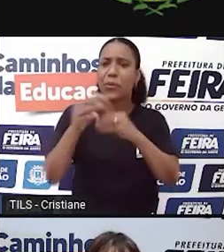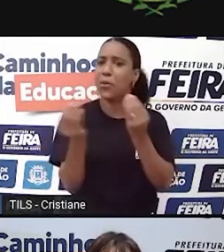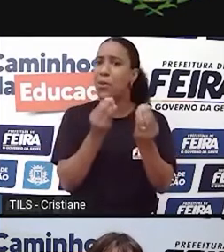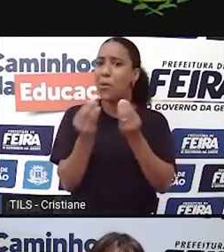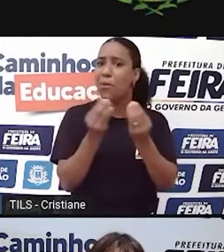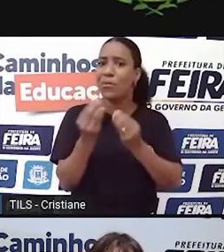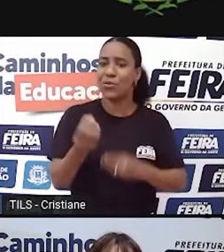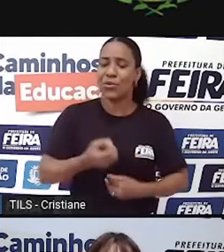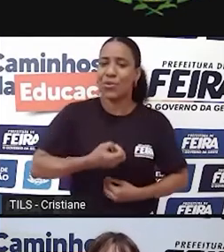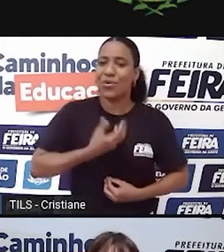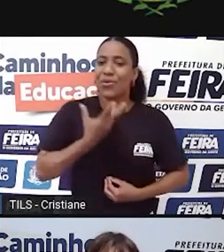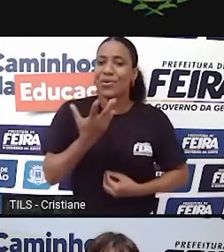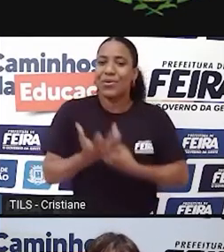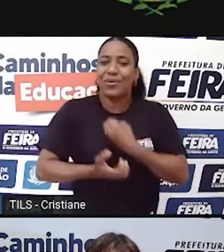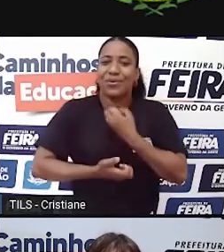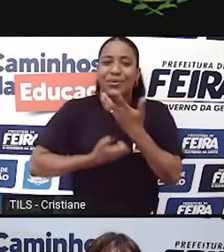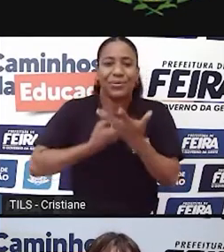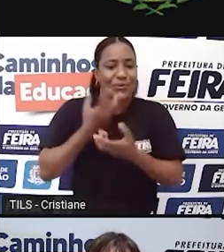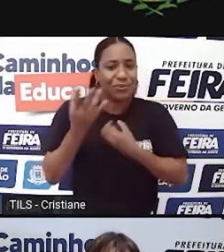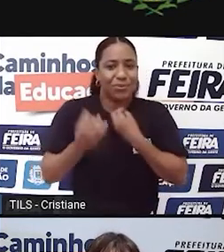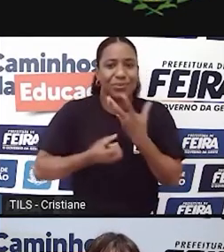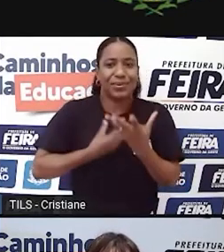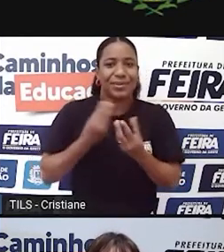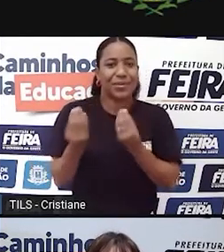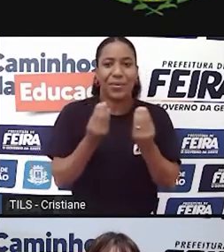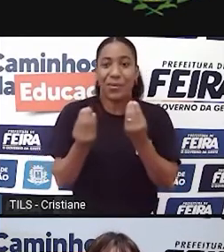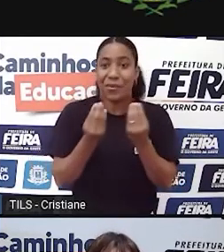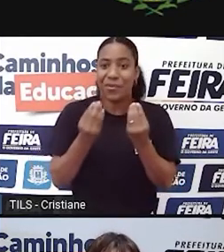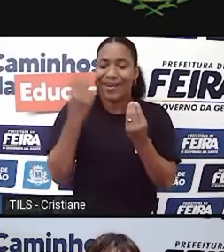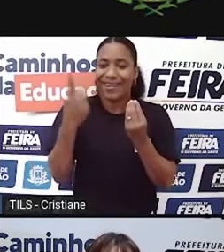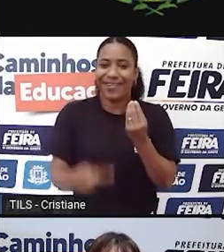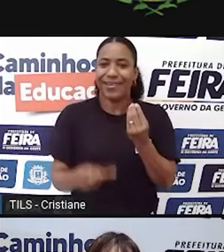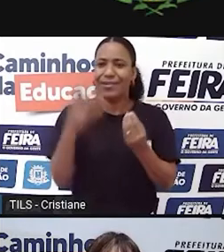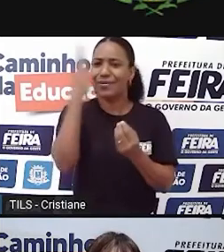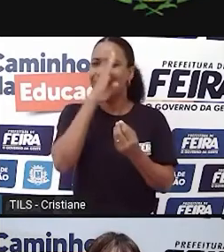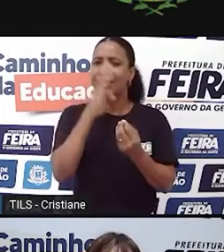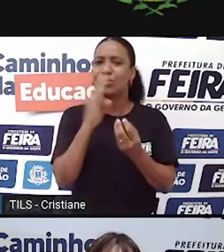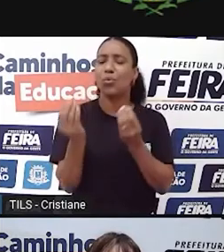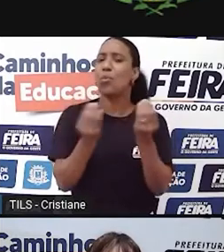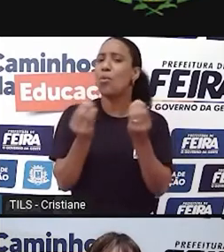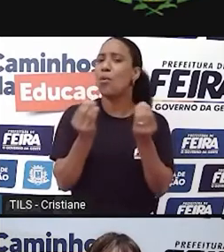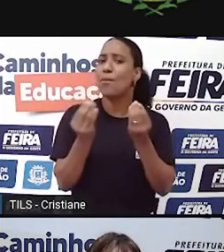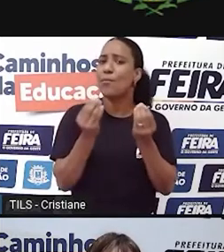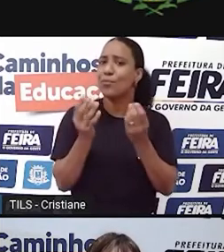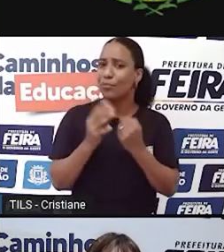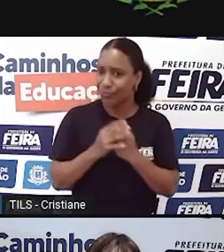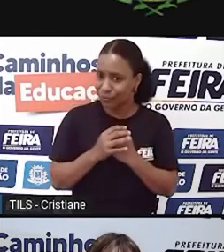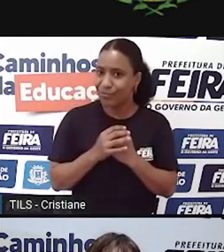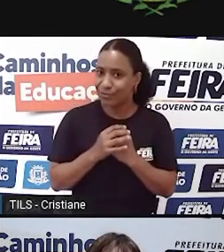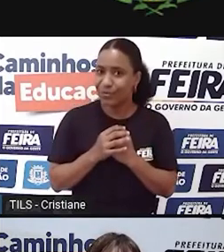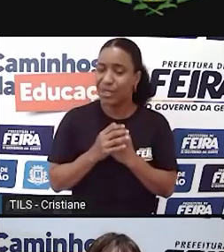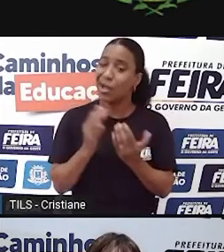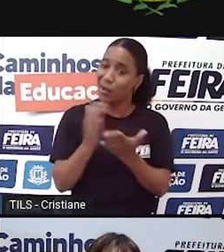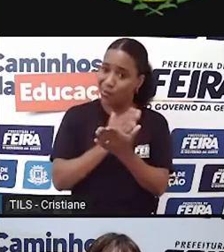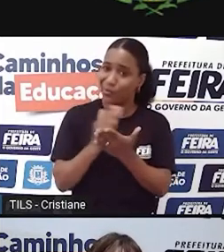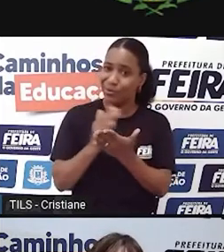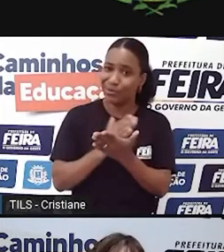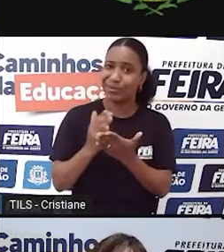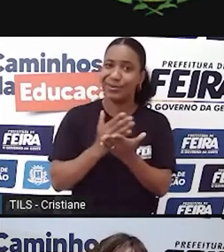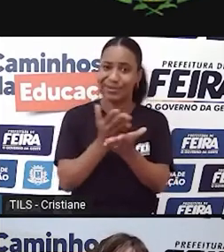a importância desse tema, dessa produção aqui no nosso país e, de repente, alguns